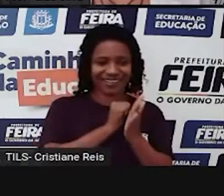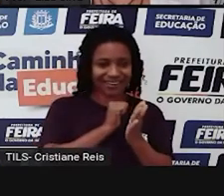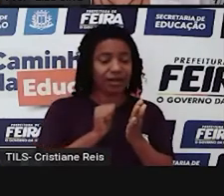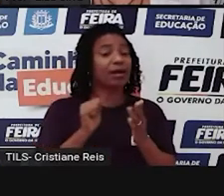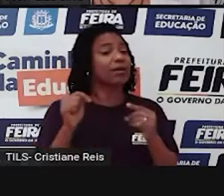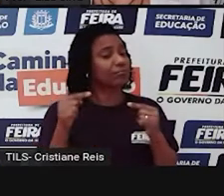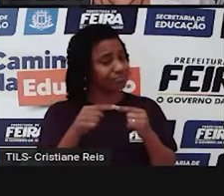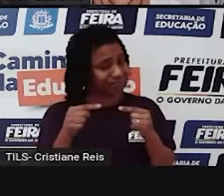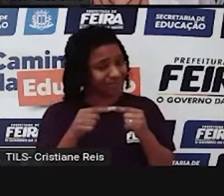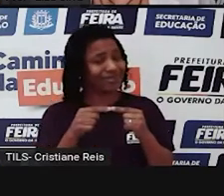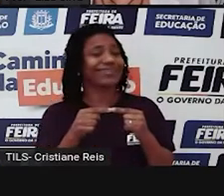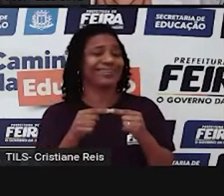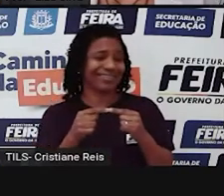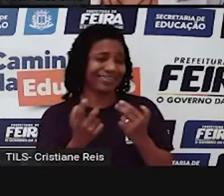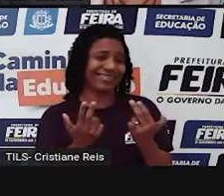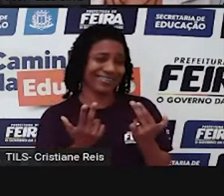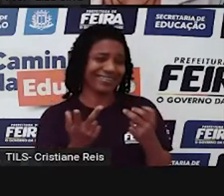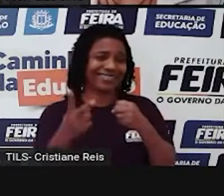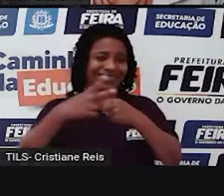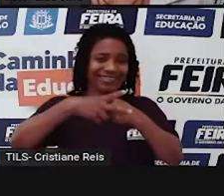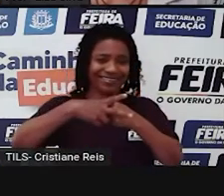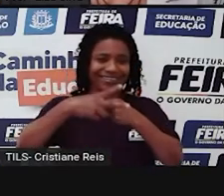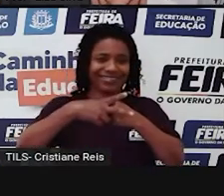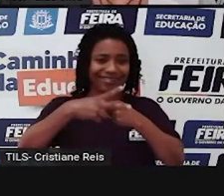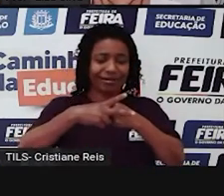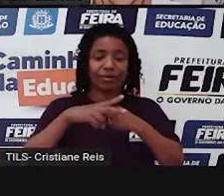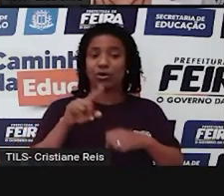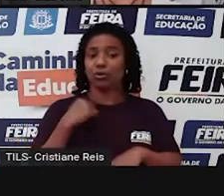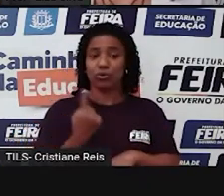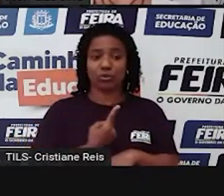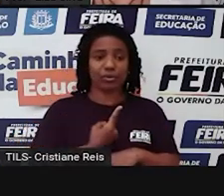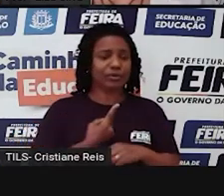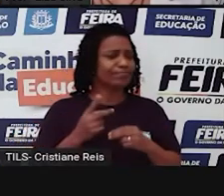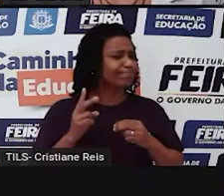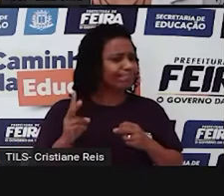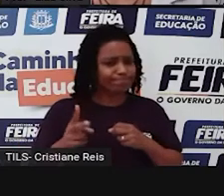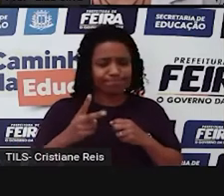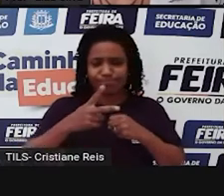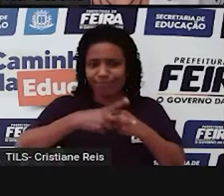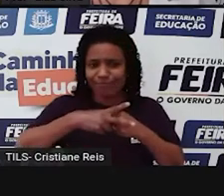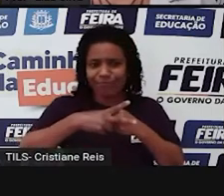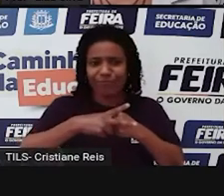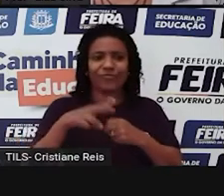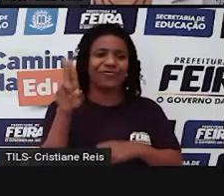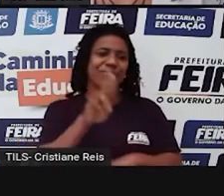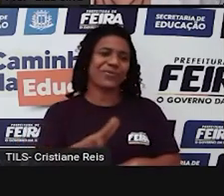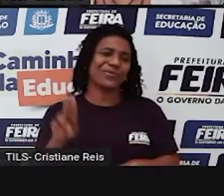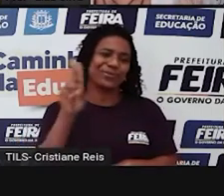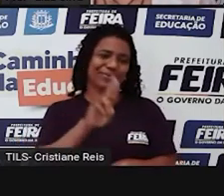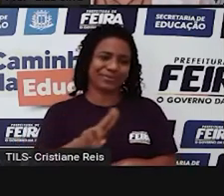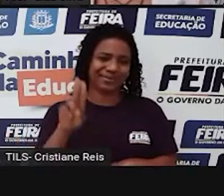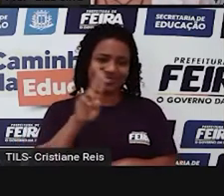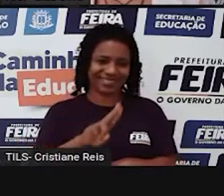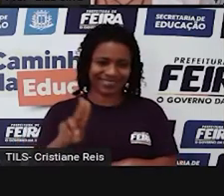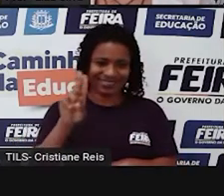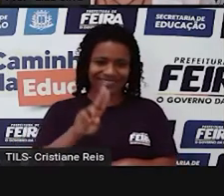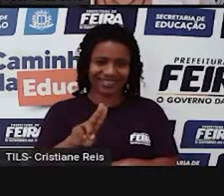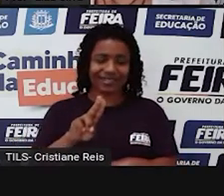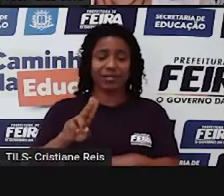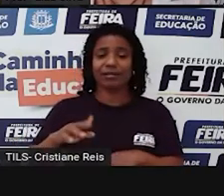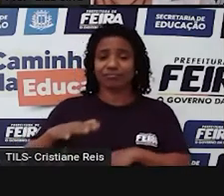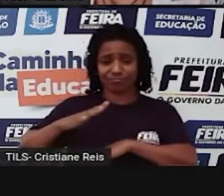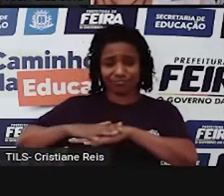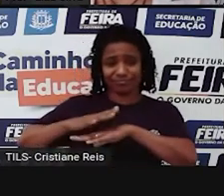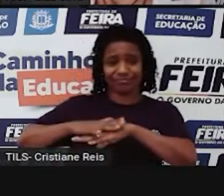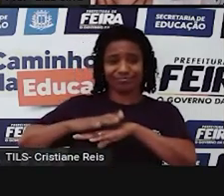por diante. Então, o tempo todo, nós utilizamos os verbos através das ações que a gente